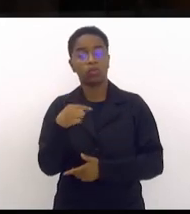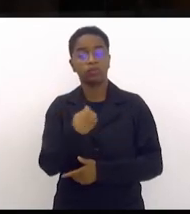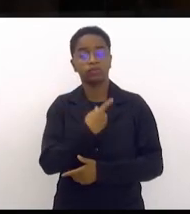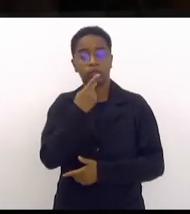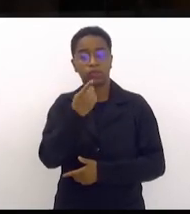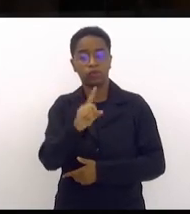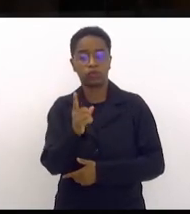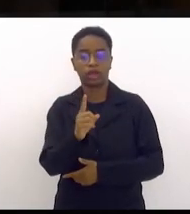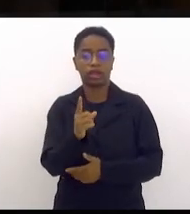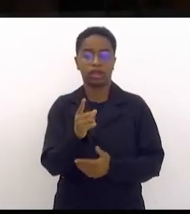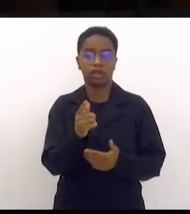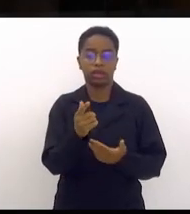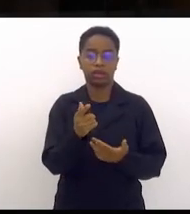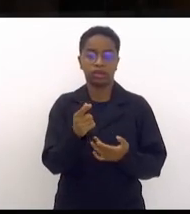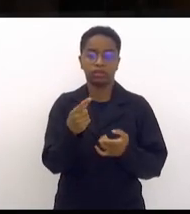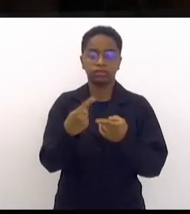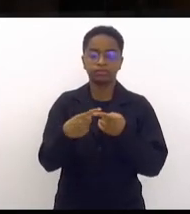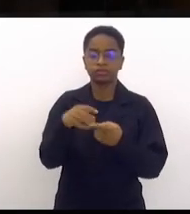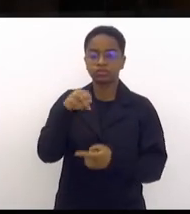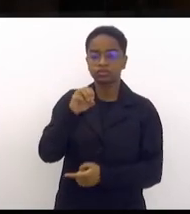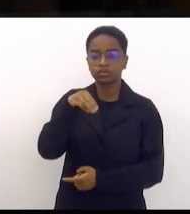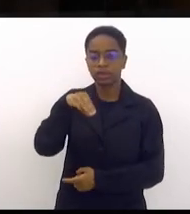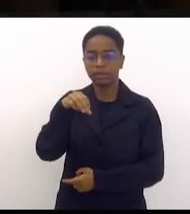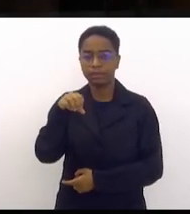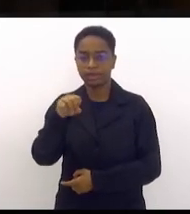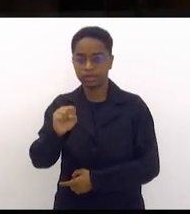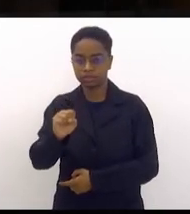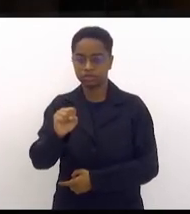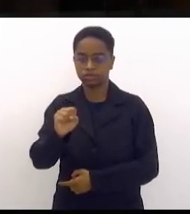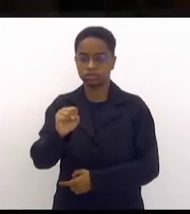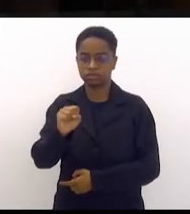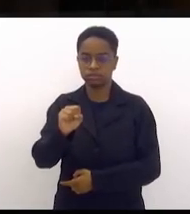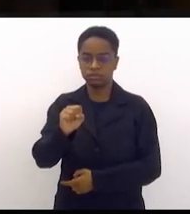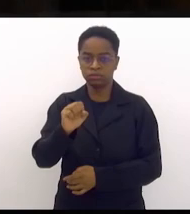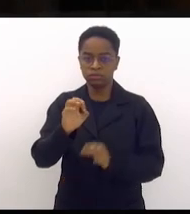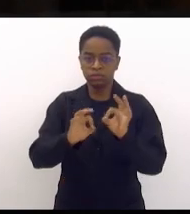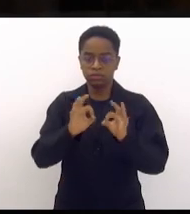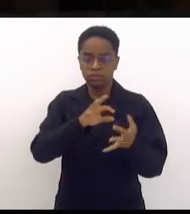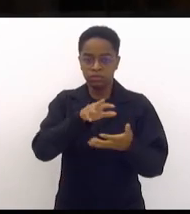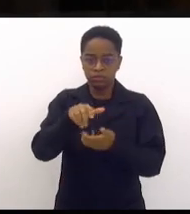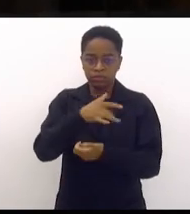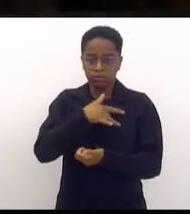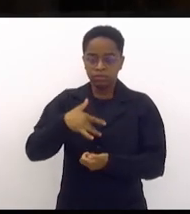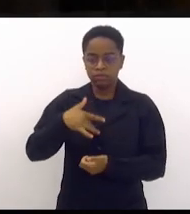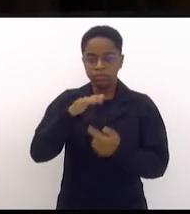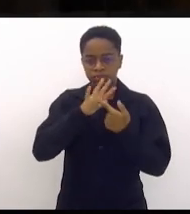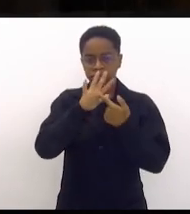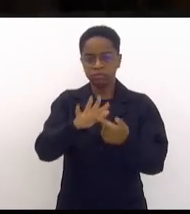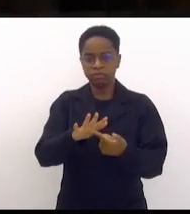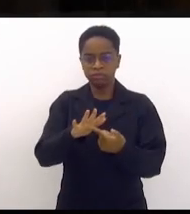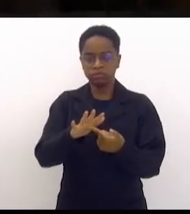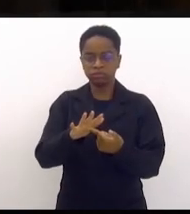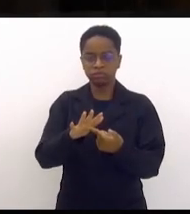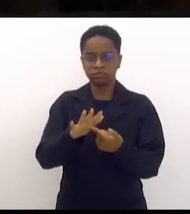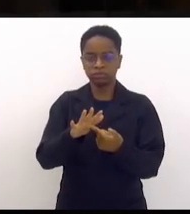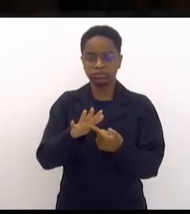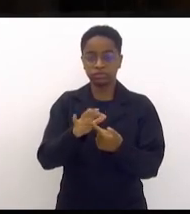é a OMS, a Organização Mundial da Saúde, dizendo que a cada real